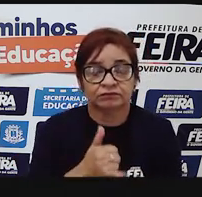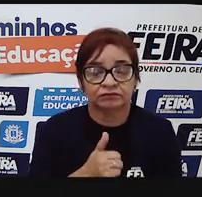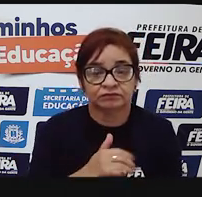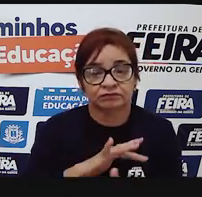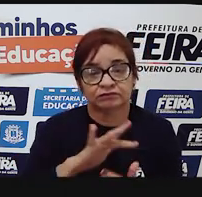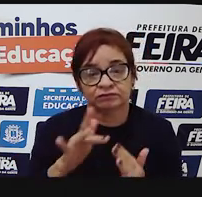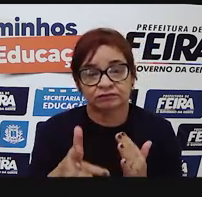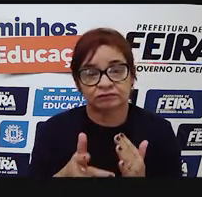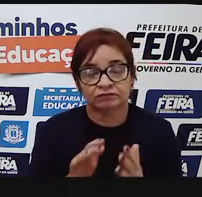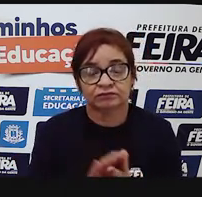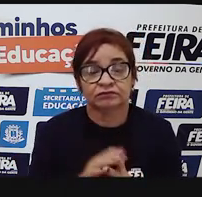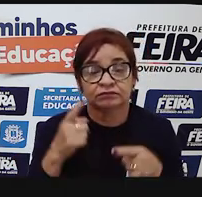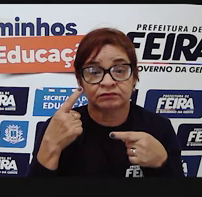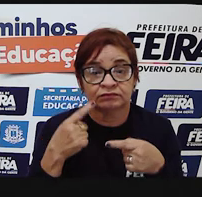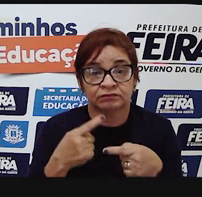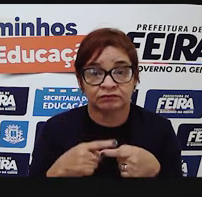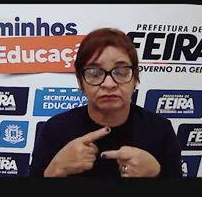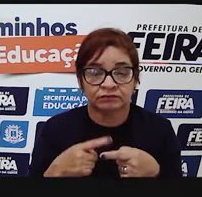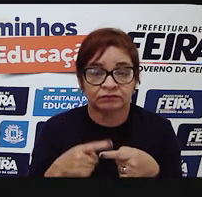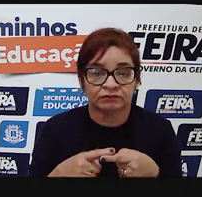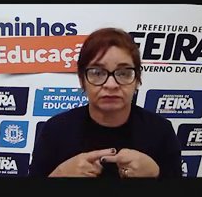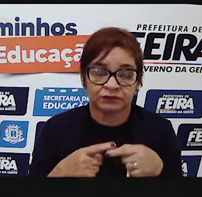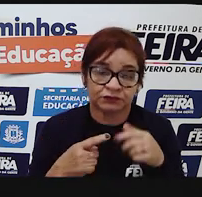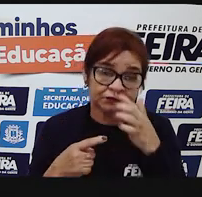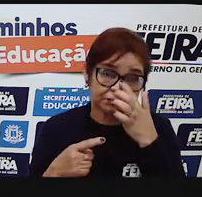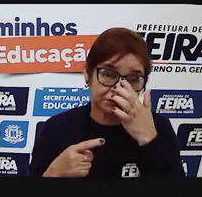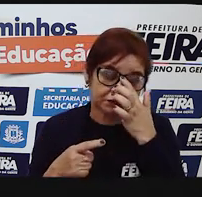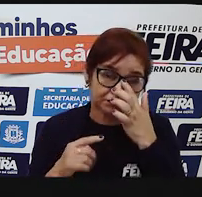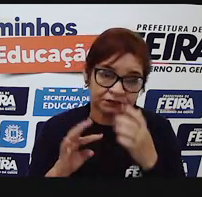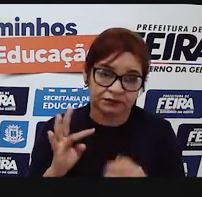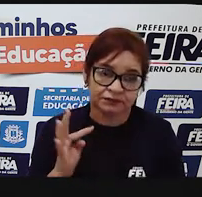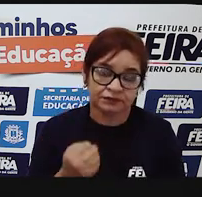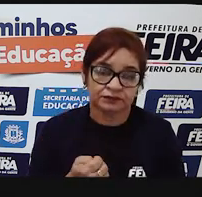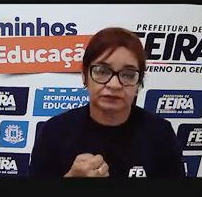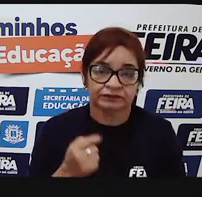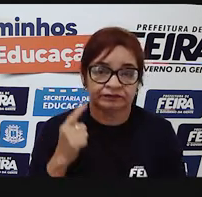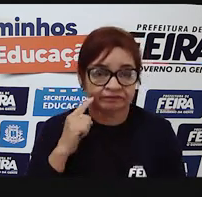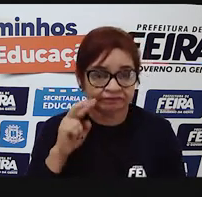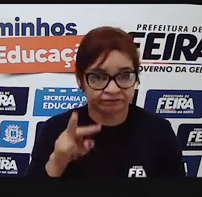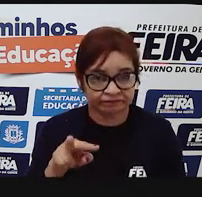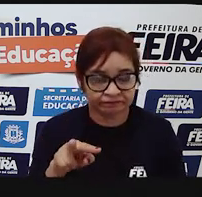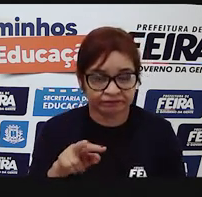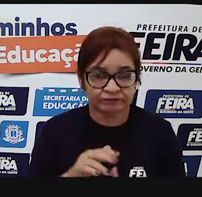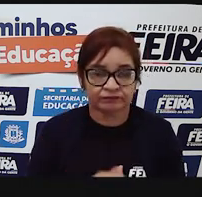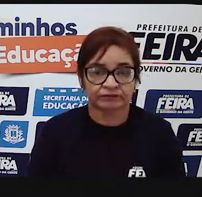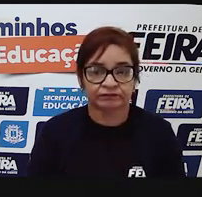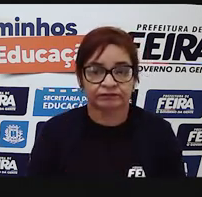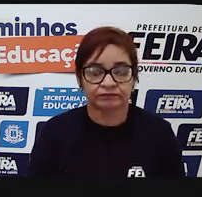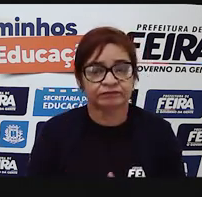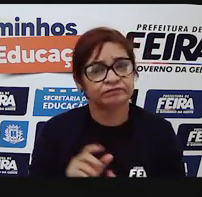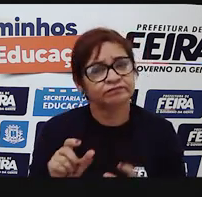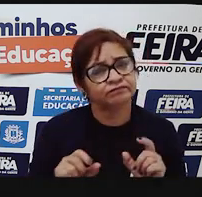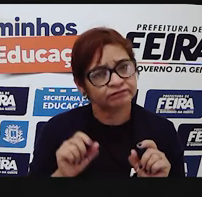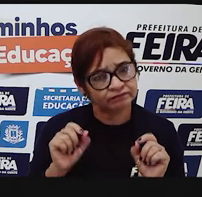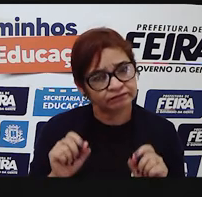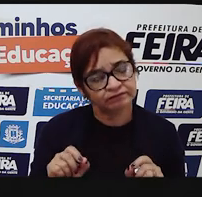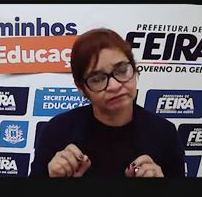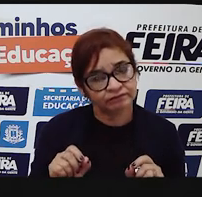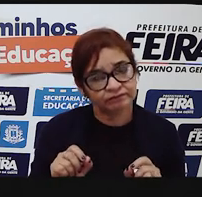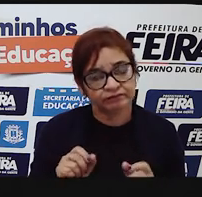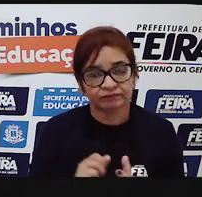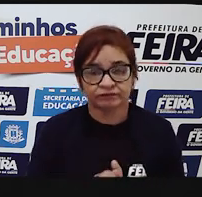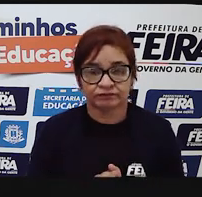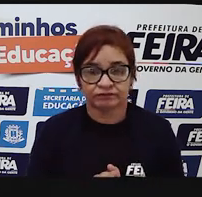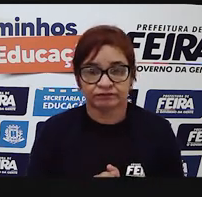das redes sociais, porque é onde, geralmente, nós encontramos esse gênero textual. O que é o meme? O meme é um